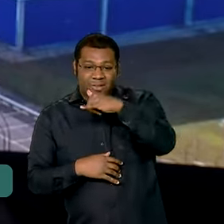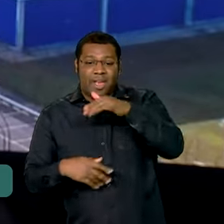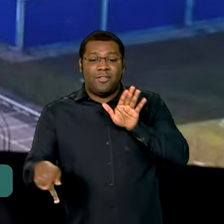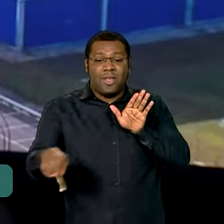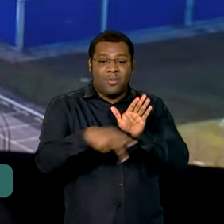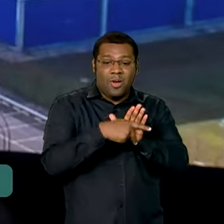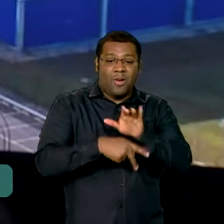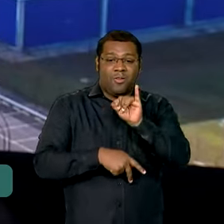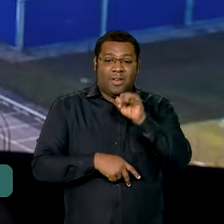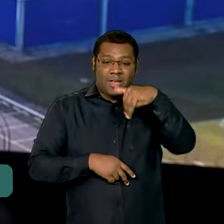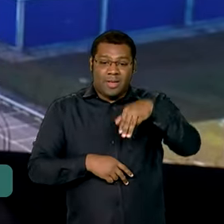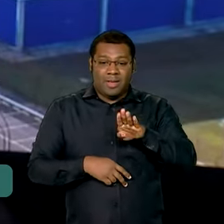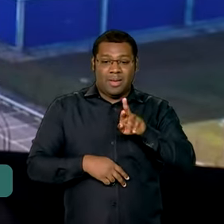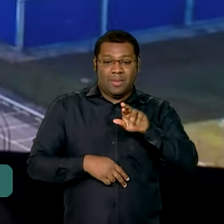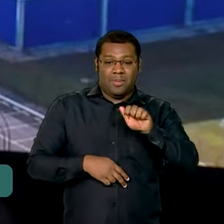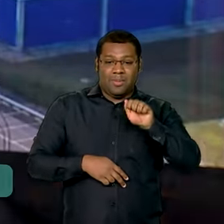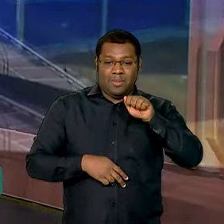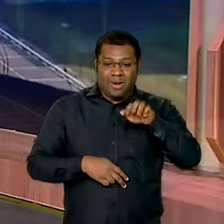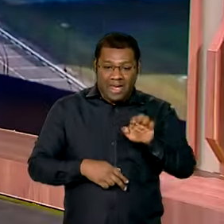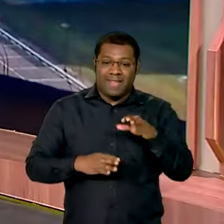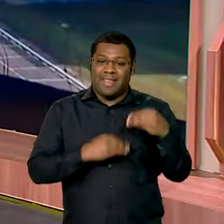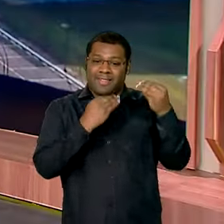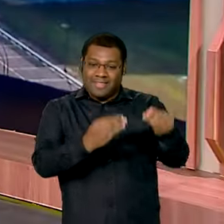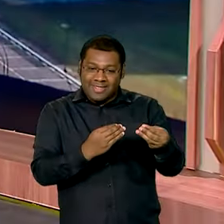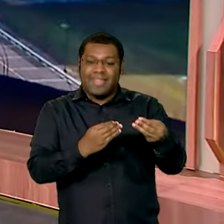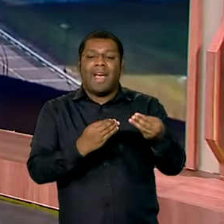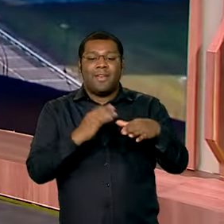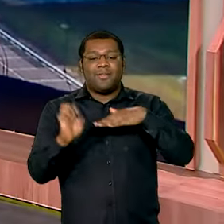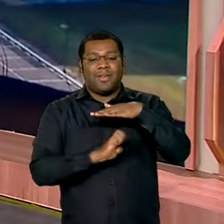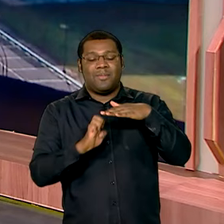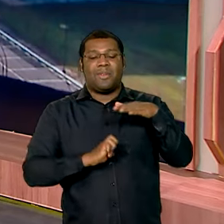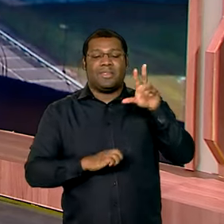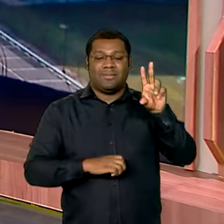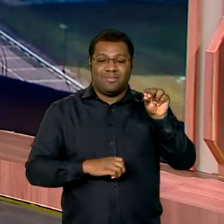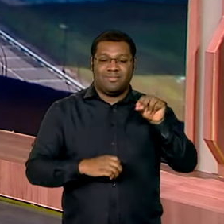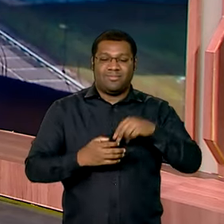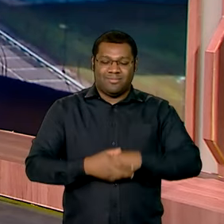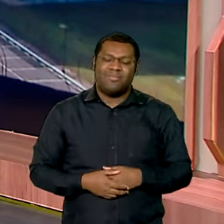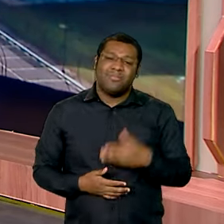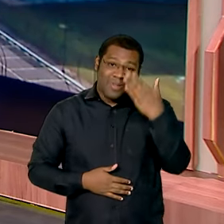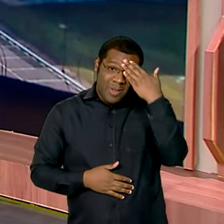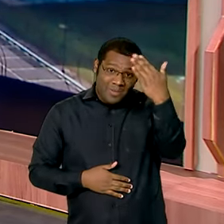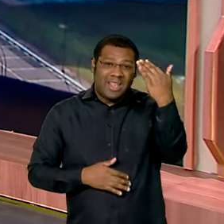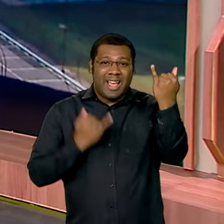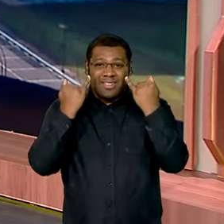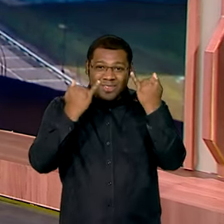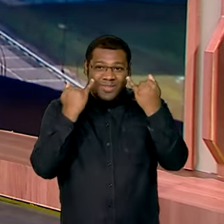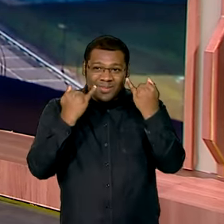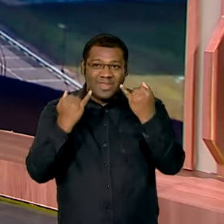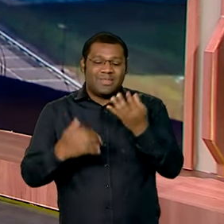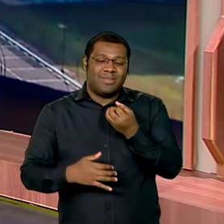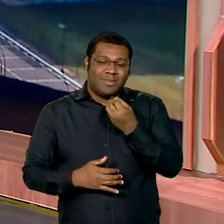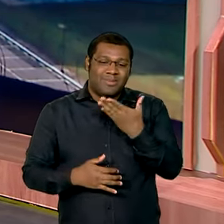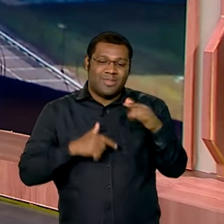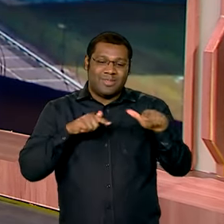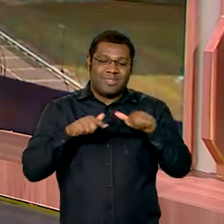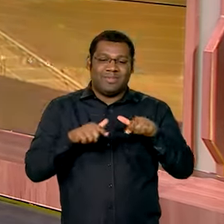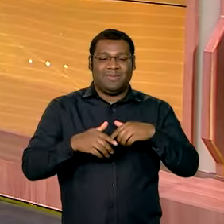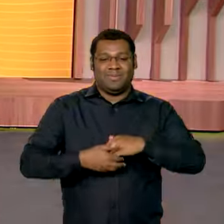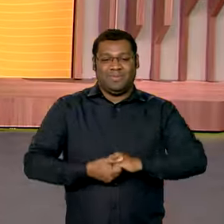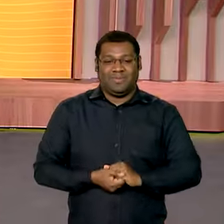à empresa Azul. Vanessa, eu volto com você. Ok, Luciano, obrigada pelas informações, bom trabalho para você aí.